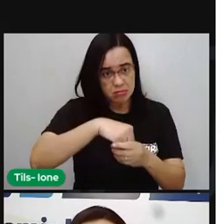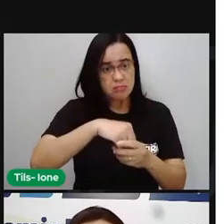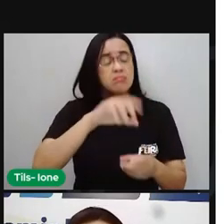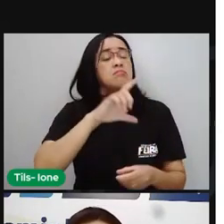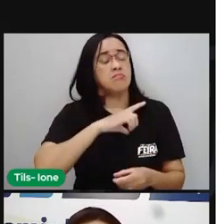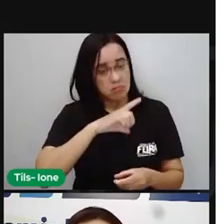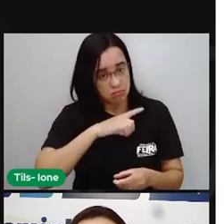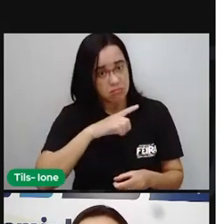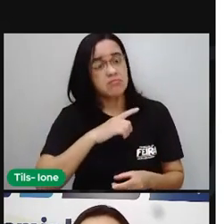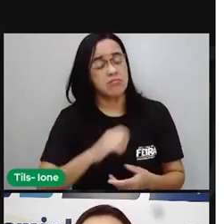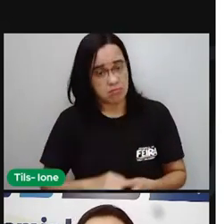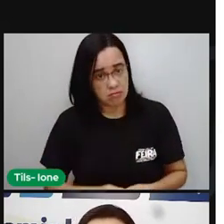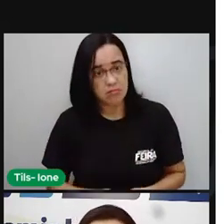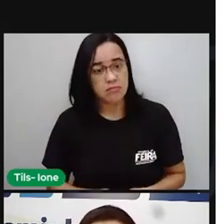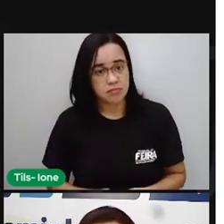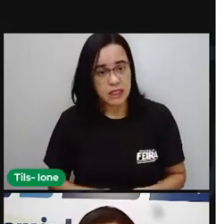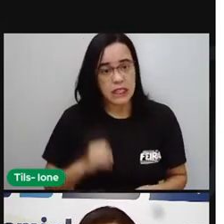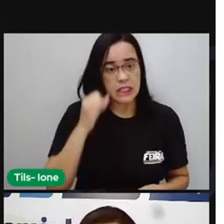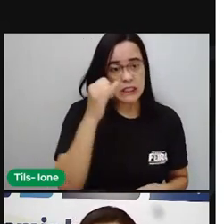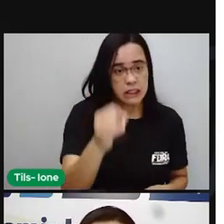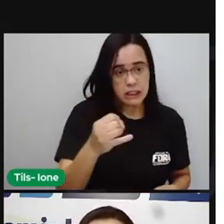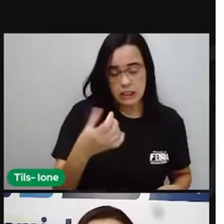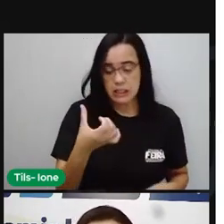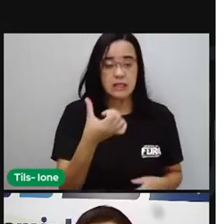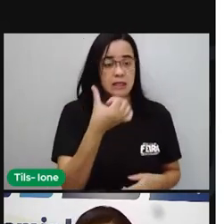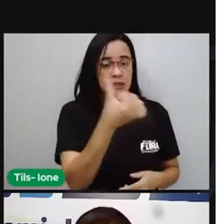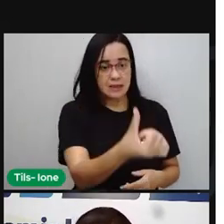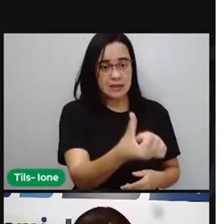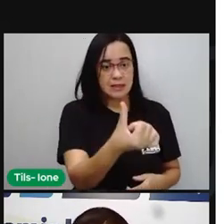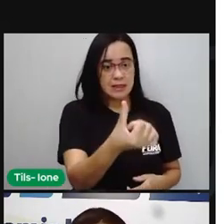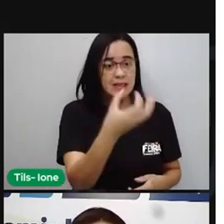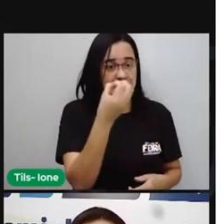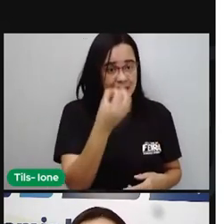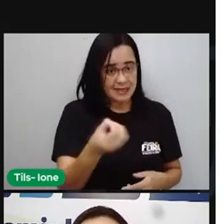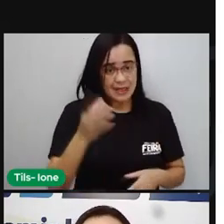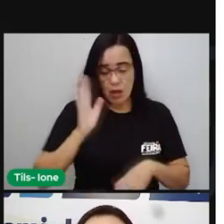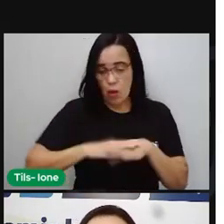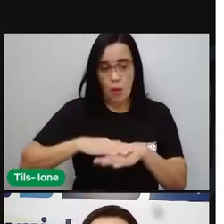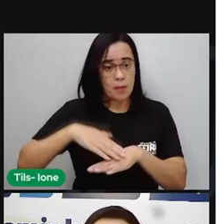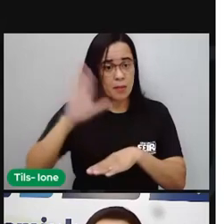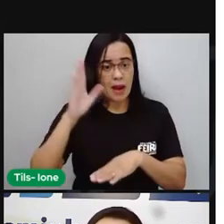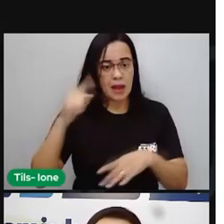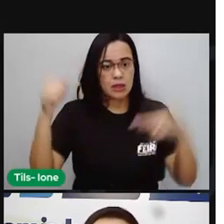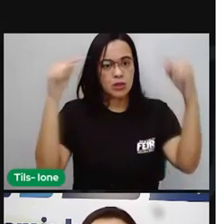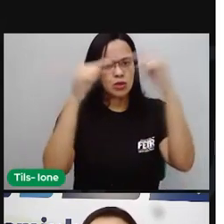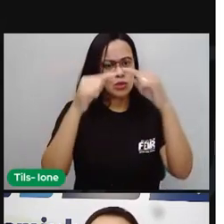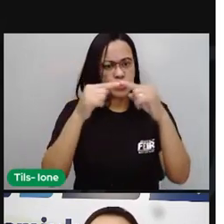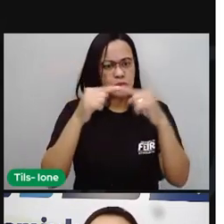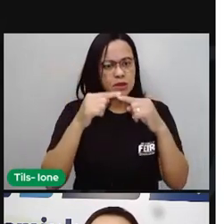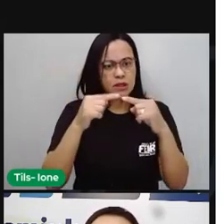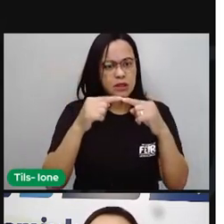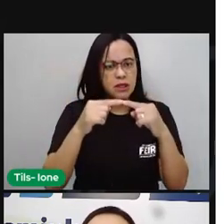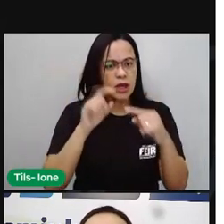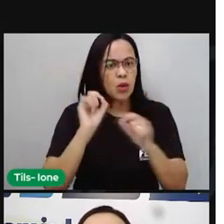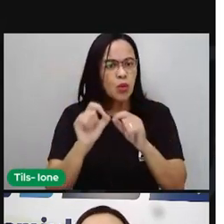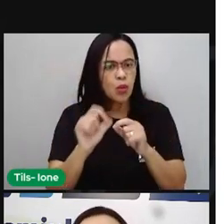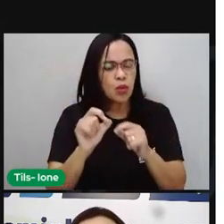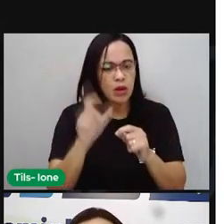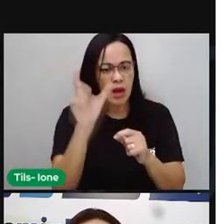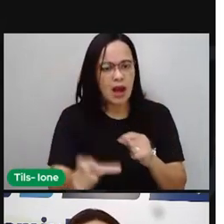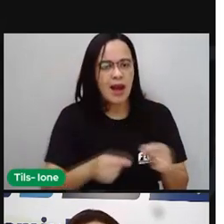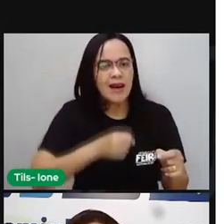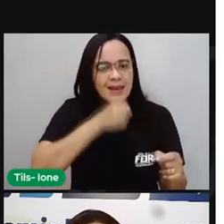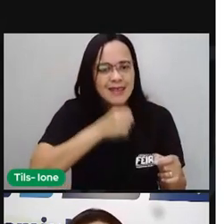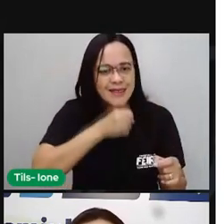de 60 anos são consideradas pela lei idosas, né? E aí, entram dentro do Estatuto do Idoso com